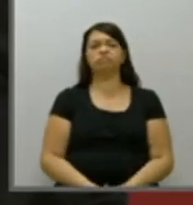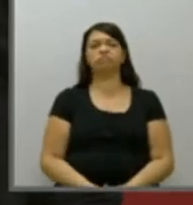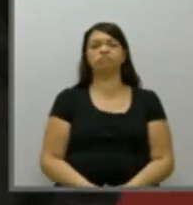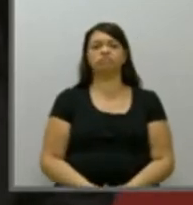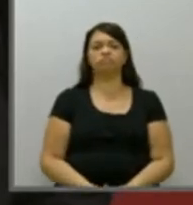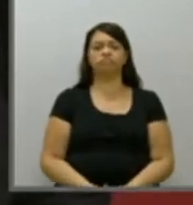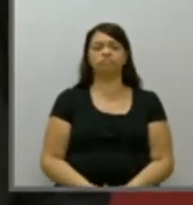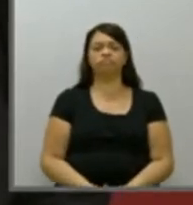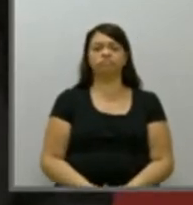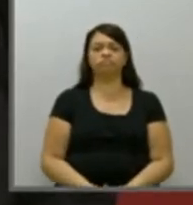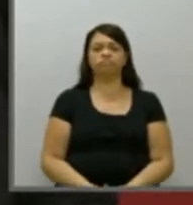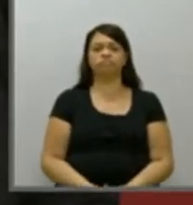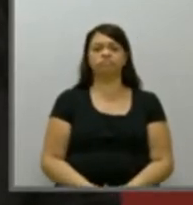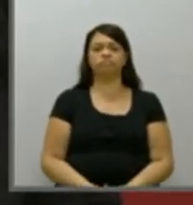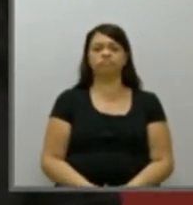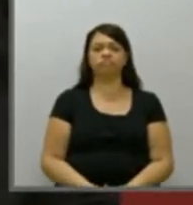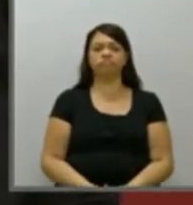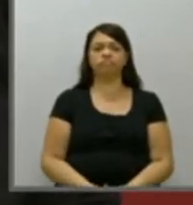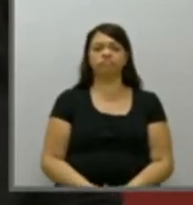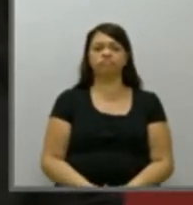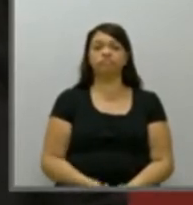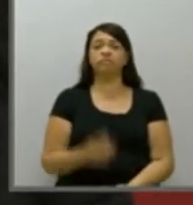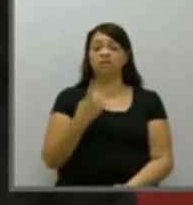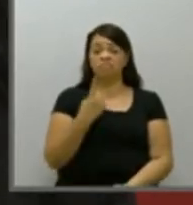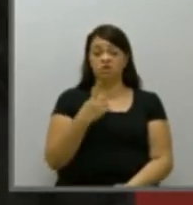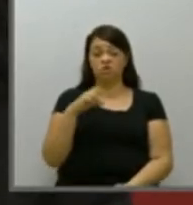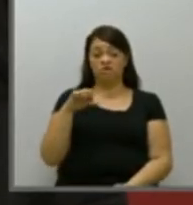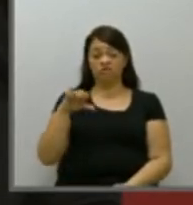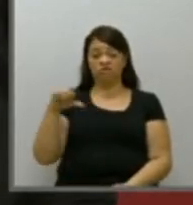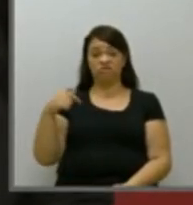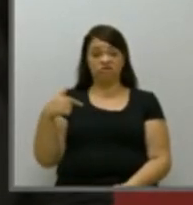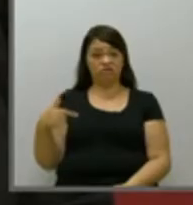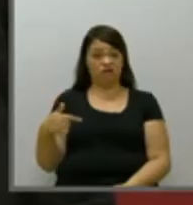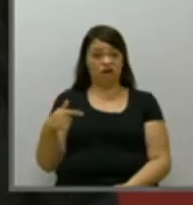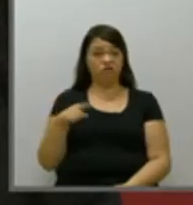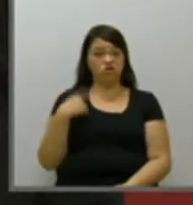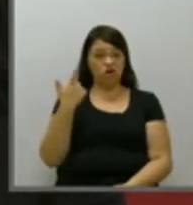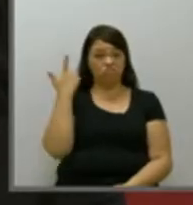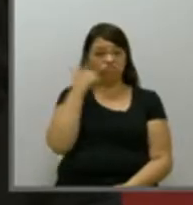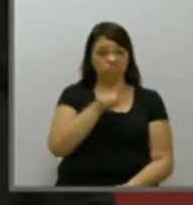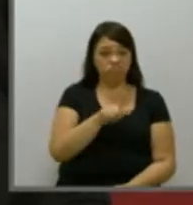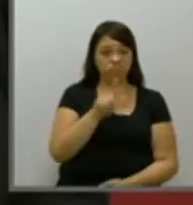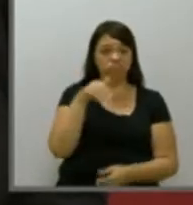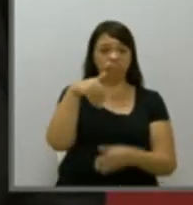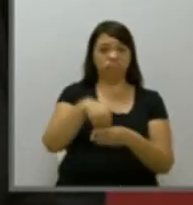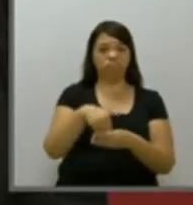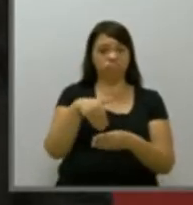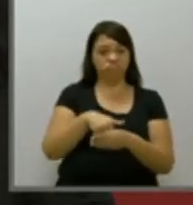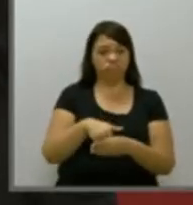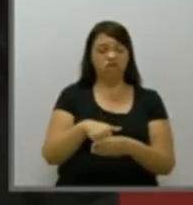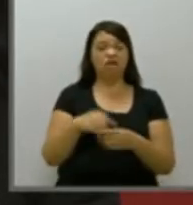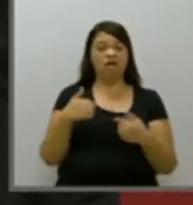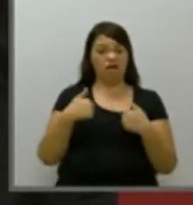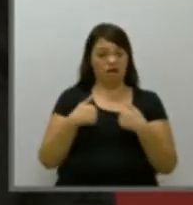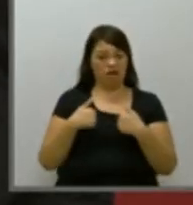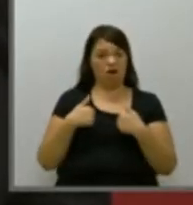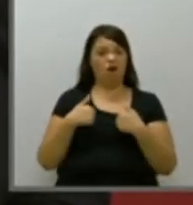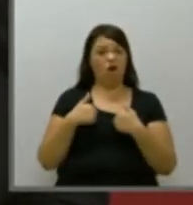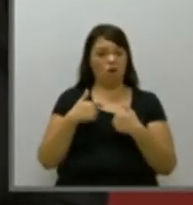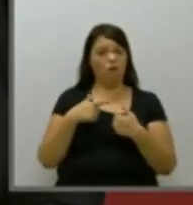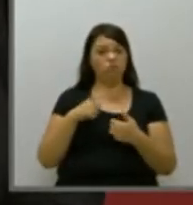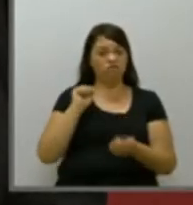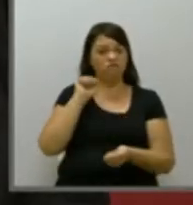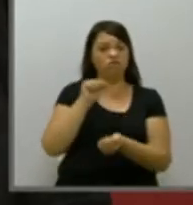em 1997, quando nós ganhamos a eleição e eu estava ao lado de Daniel